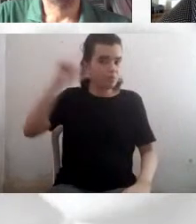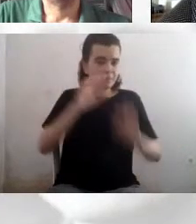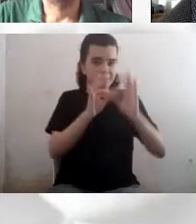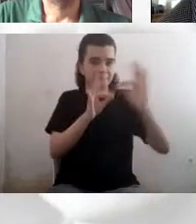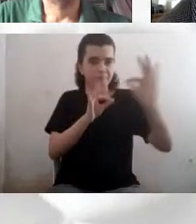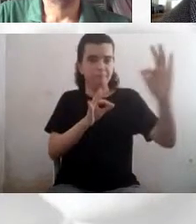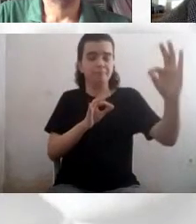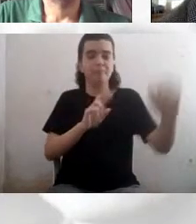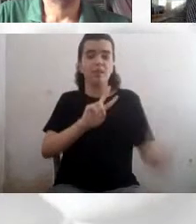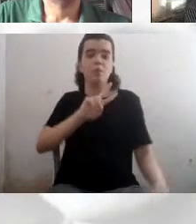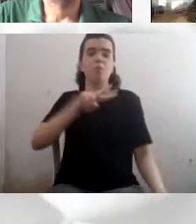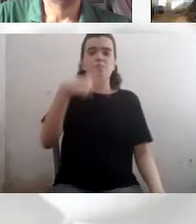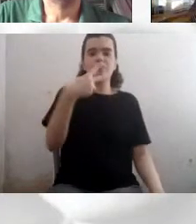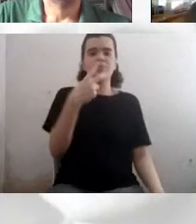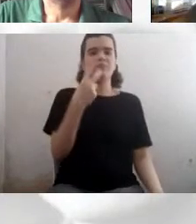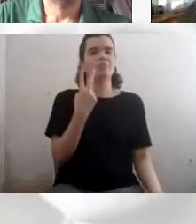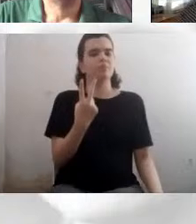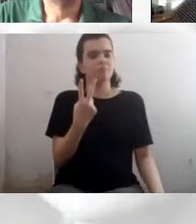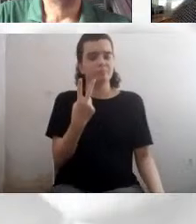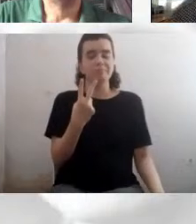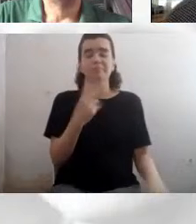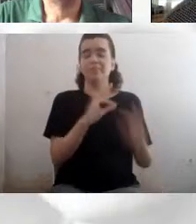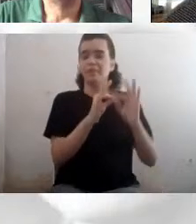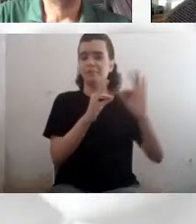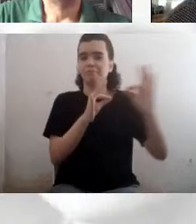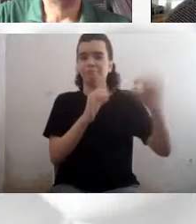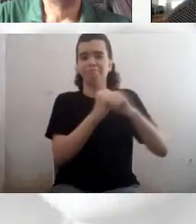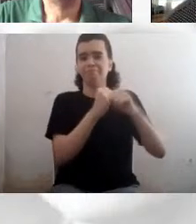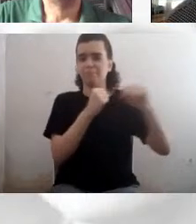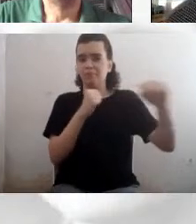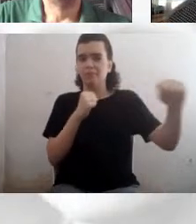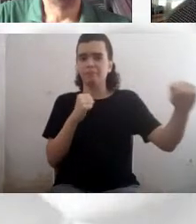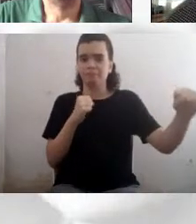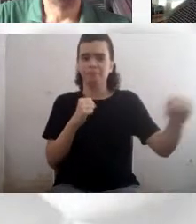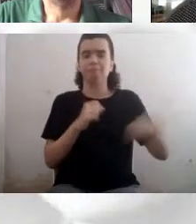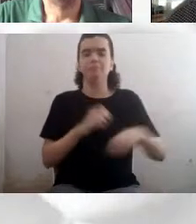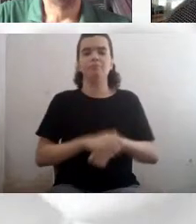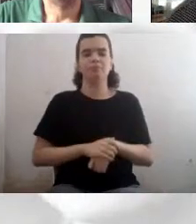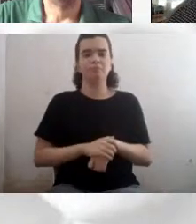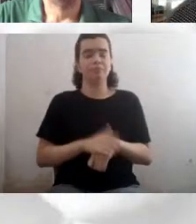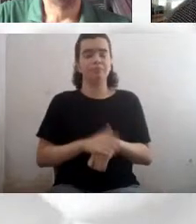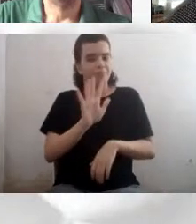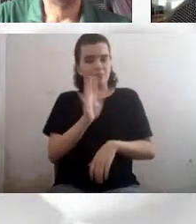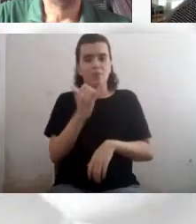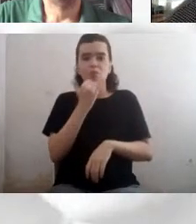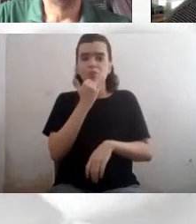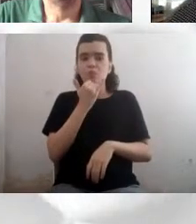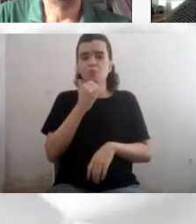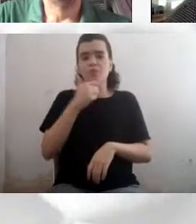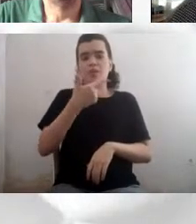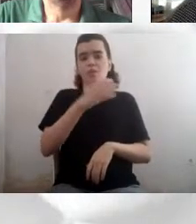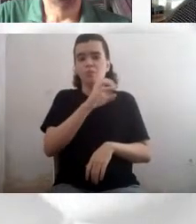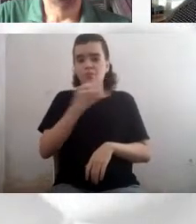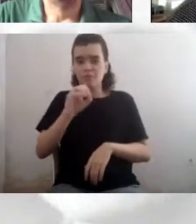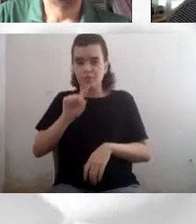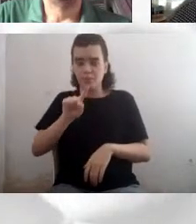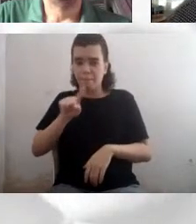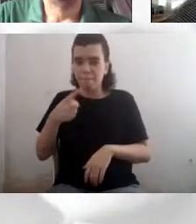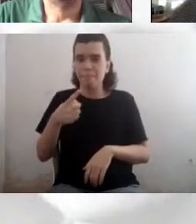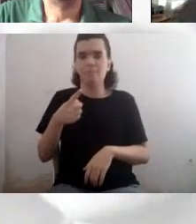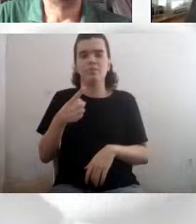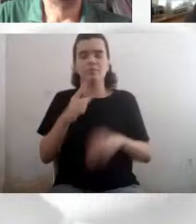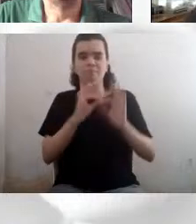Não sei se eu fiz a minha conta, não, 200 mil vezes 10, 200